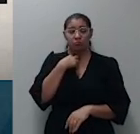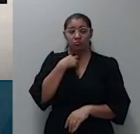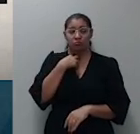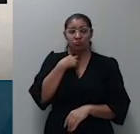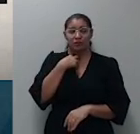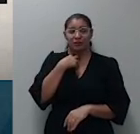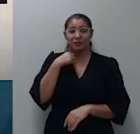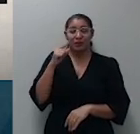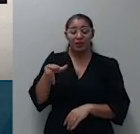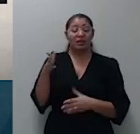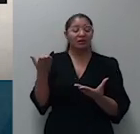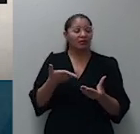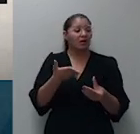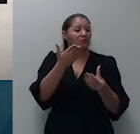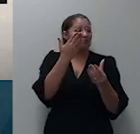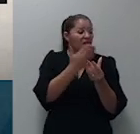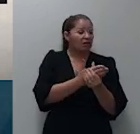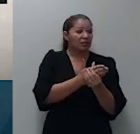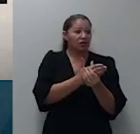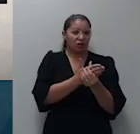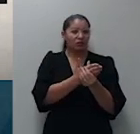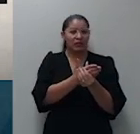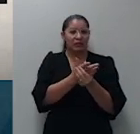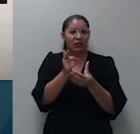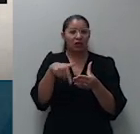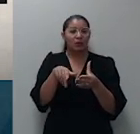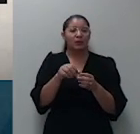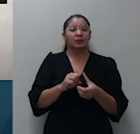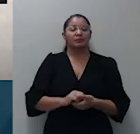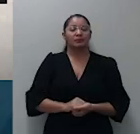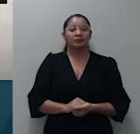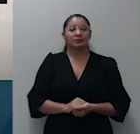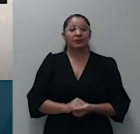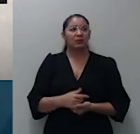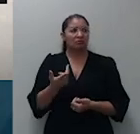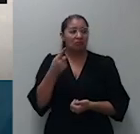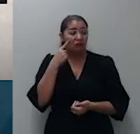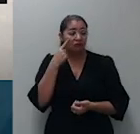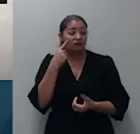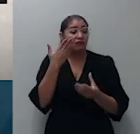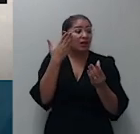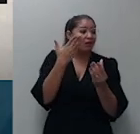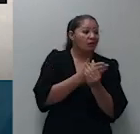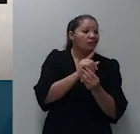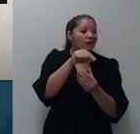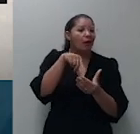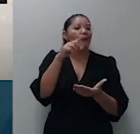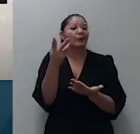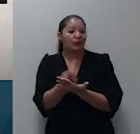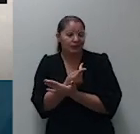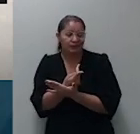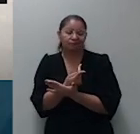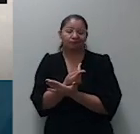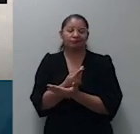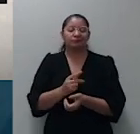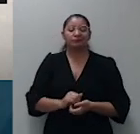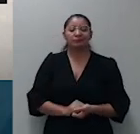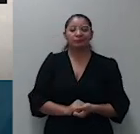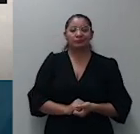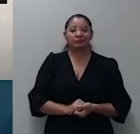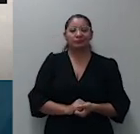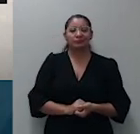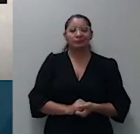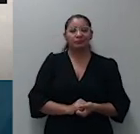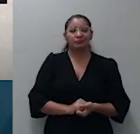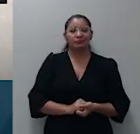ser desconsiderada. Ocorre que, além disso, na hipótese, a despeito das